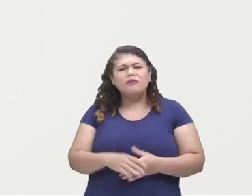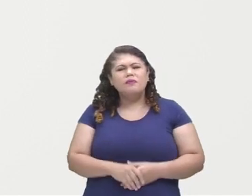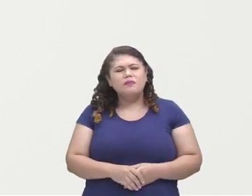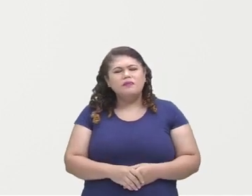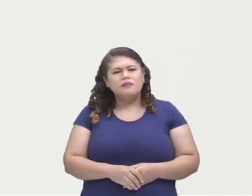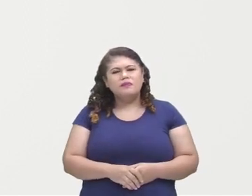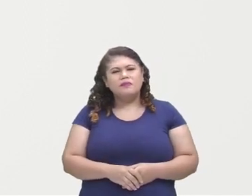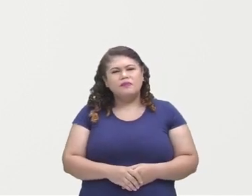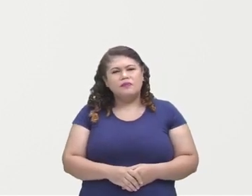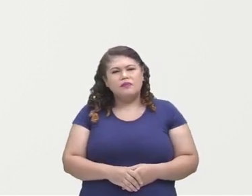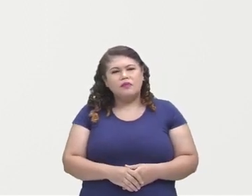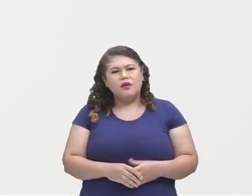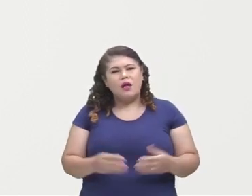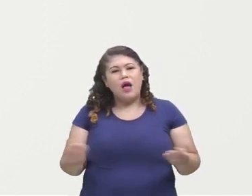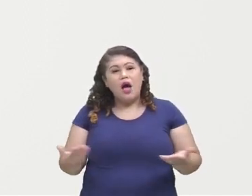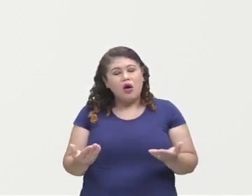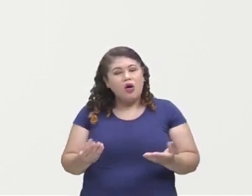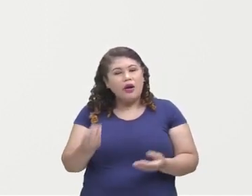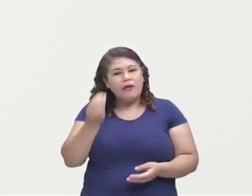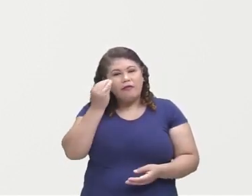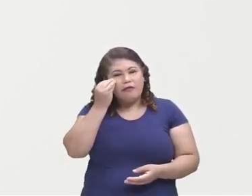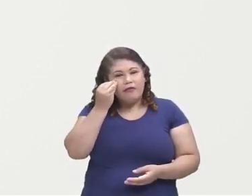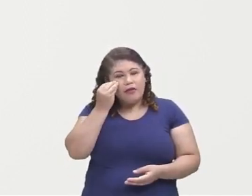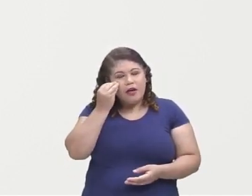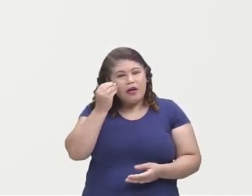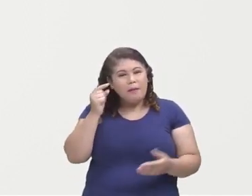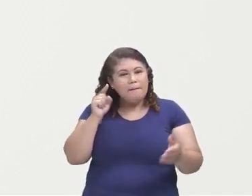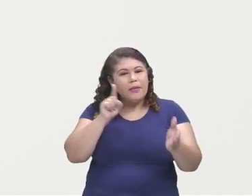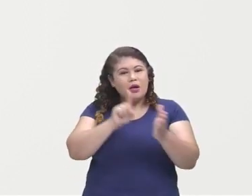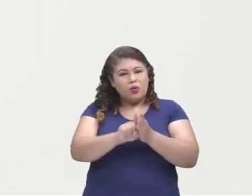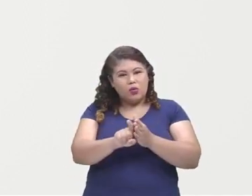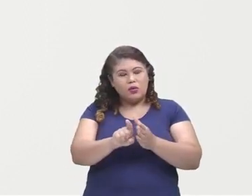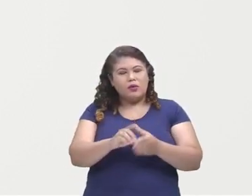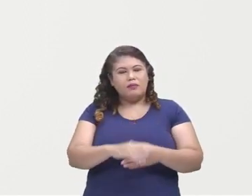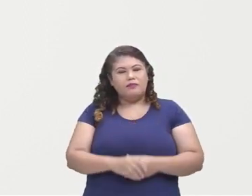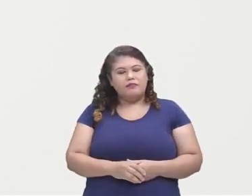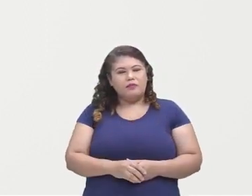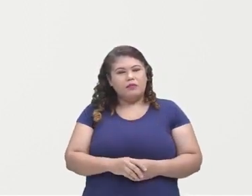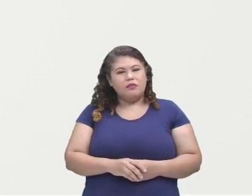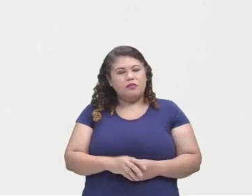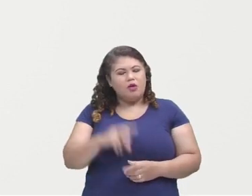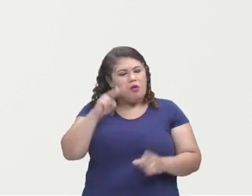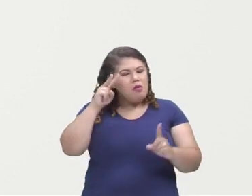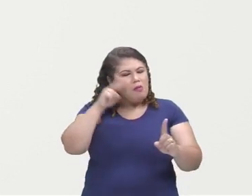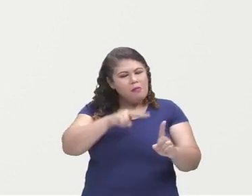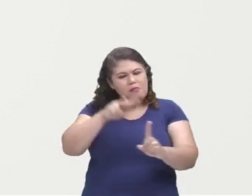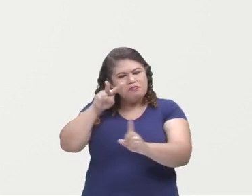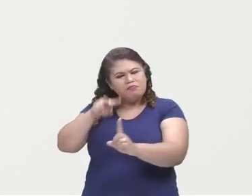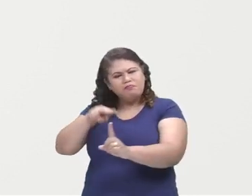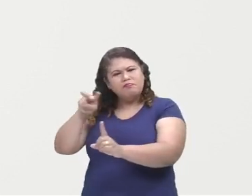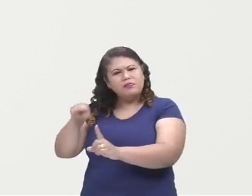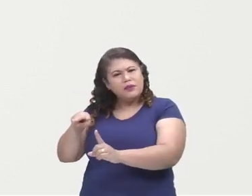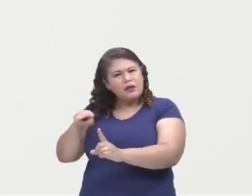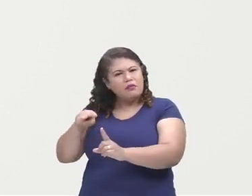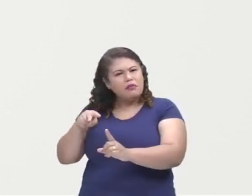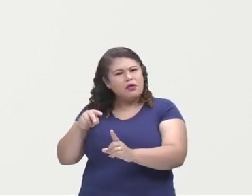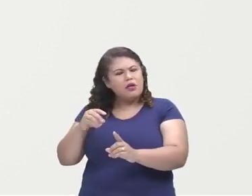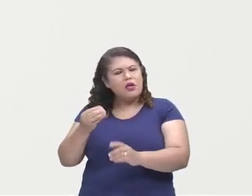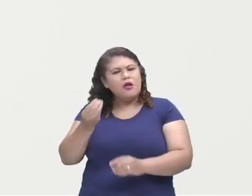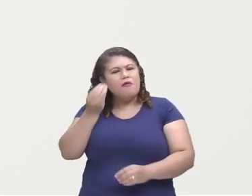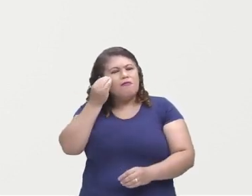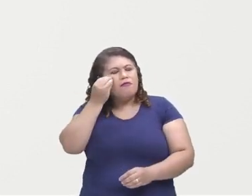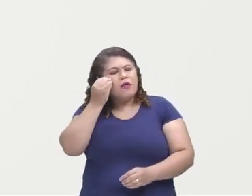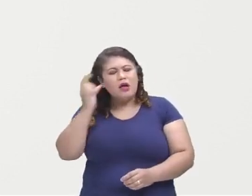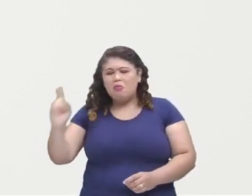Vamos agora ler a nossa questão. Então, observe os personagens abaixo e descubra